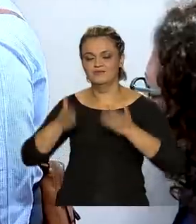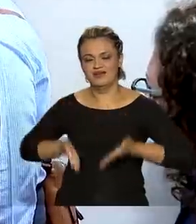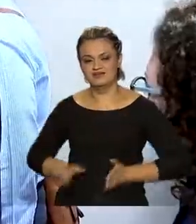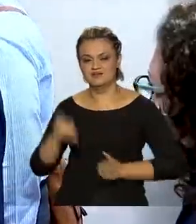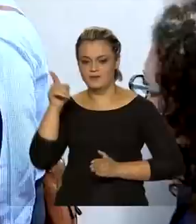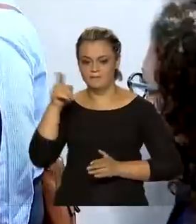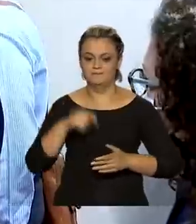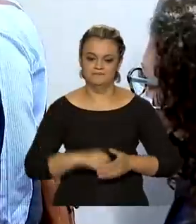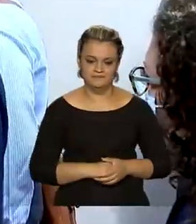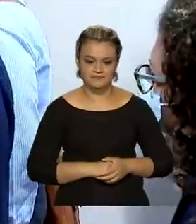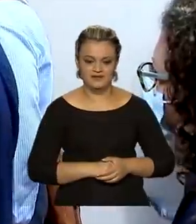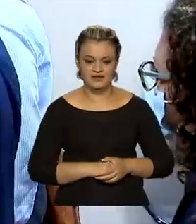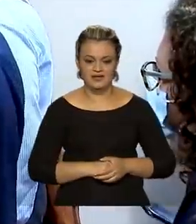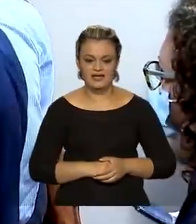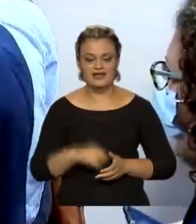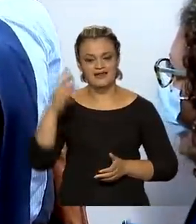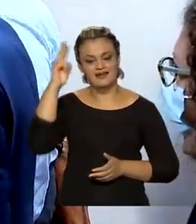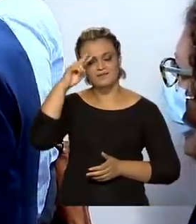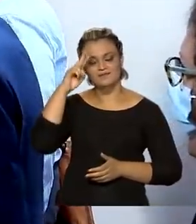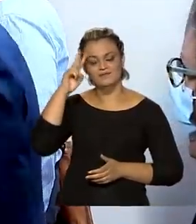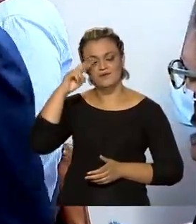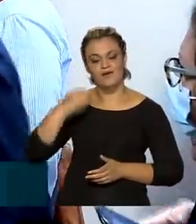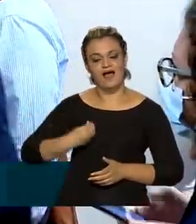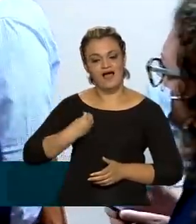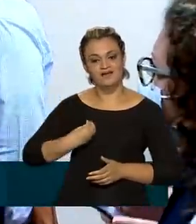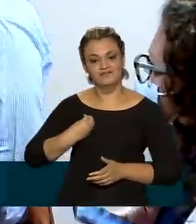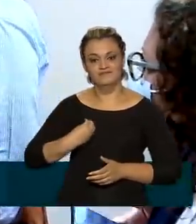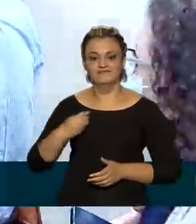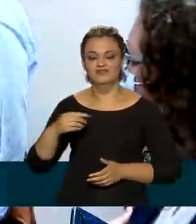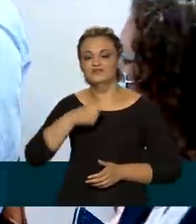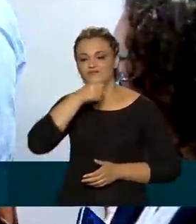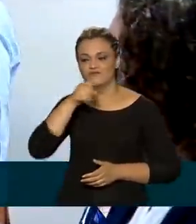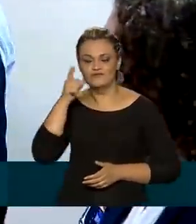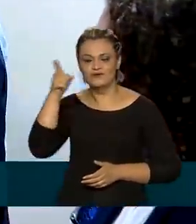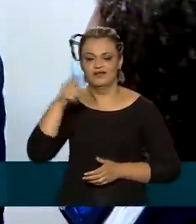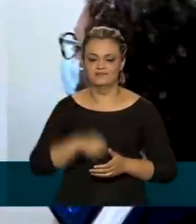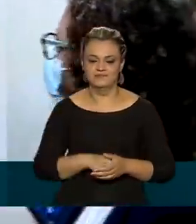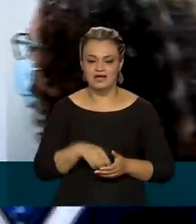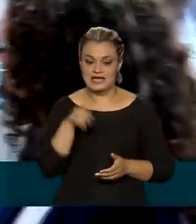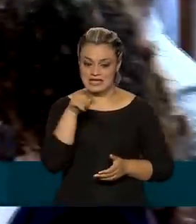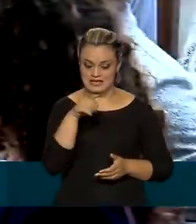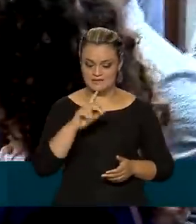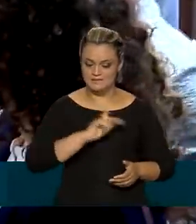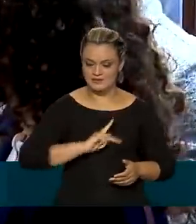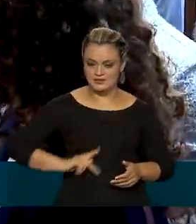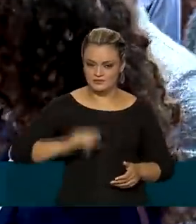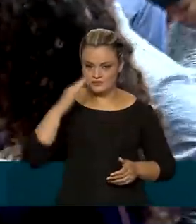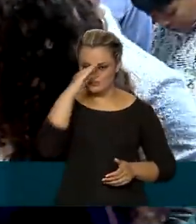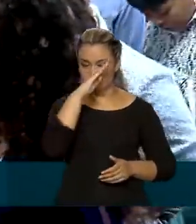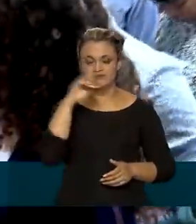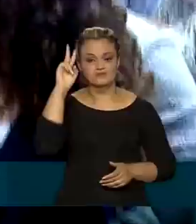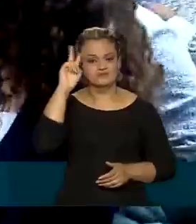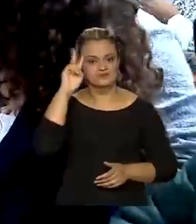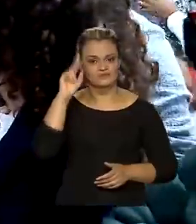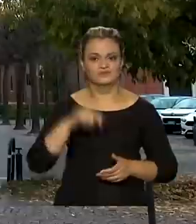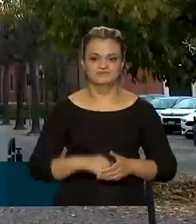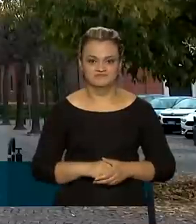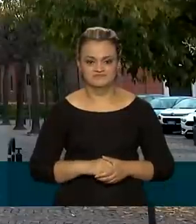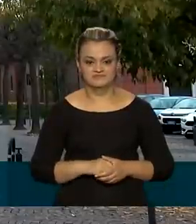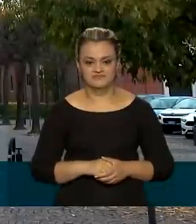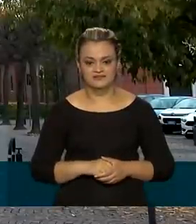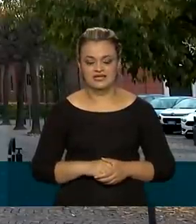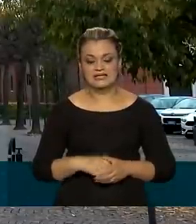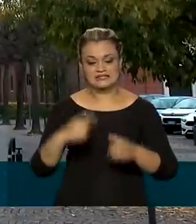Um retorno às origens. Essa foi a agenda oficial cumprida pelo presidente Jair Bolsonaro nesta segunda-feira.